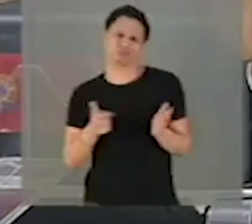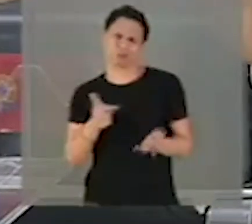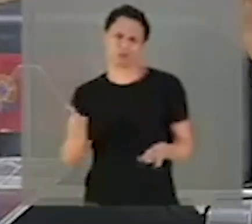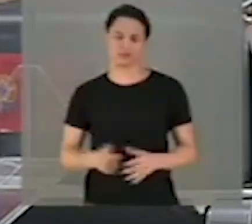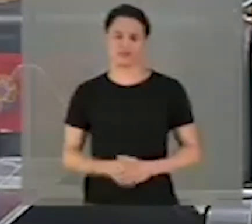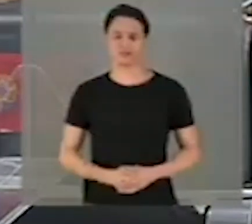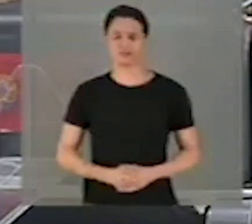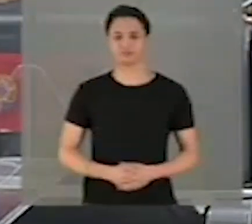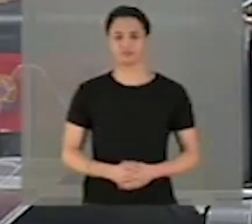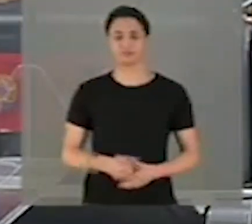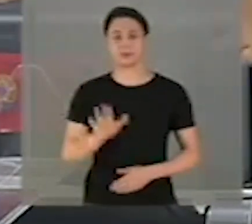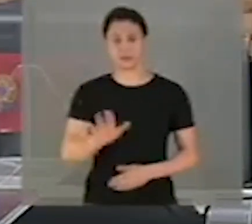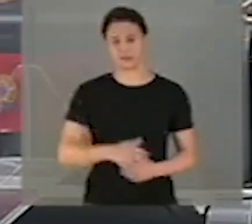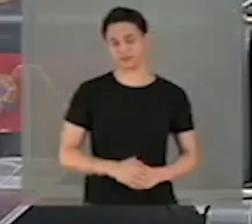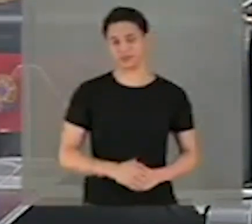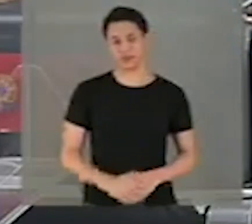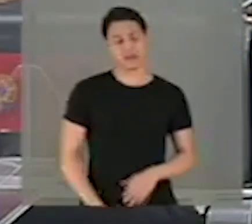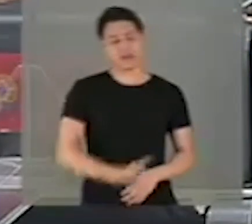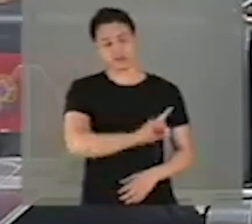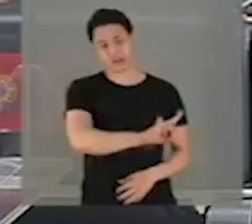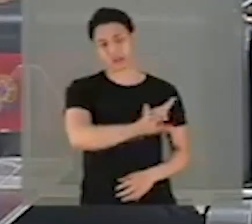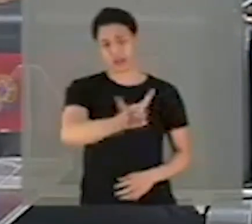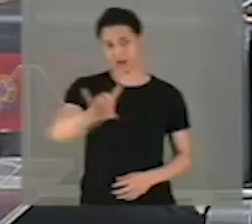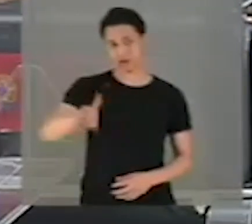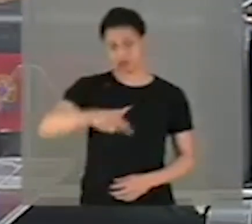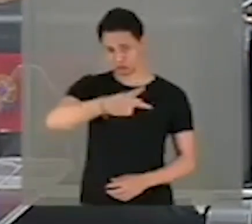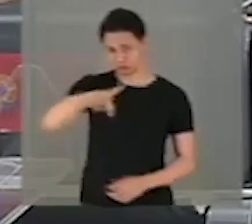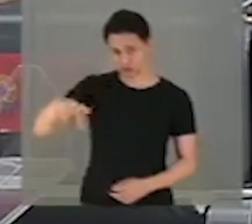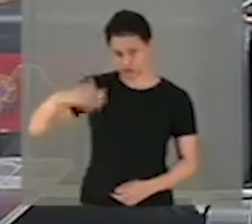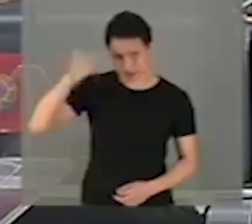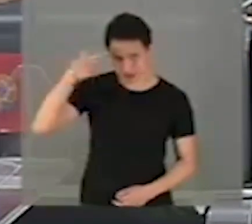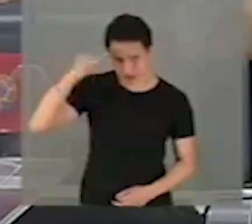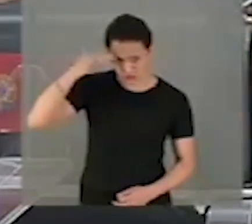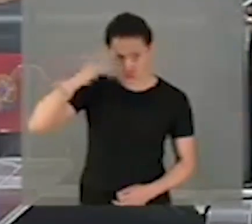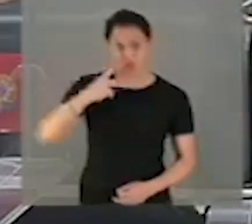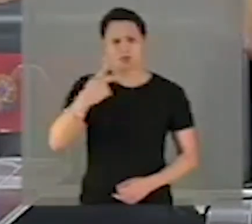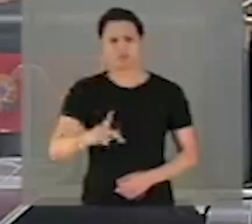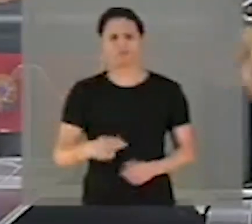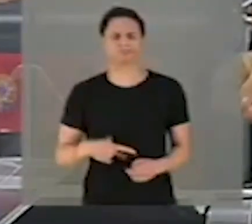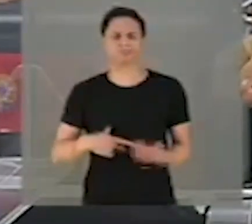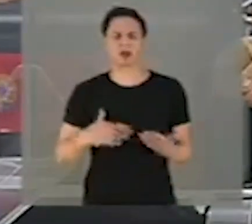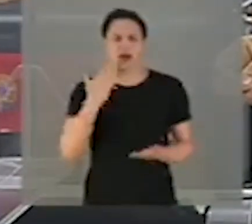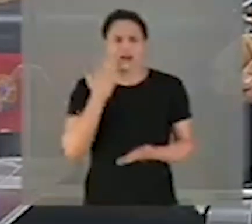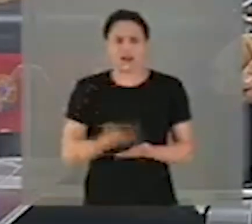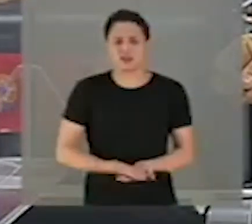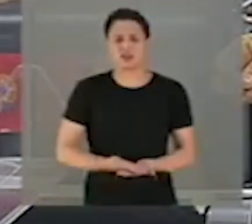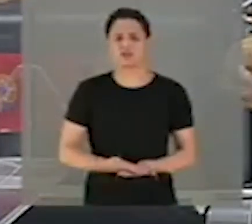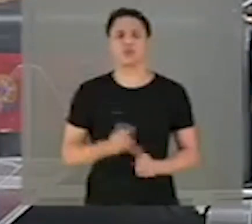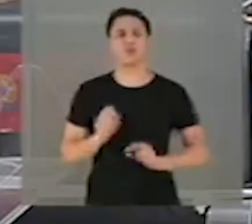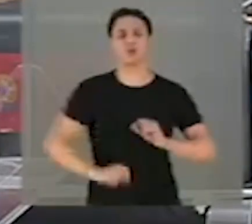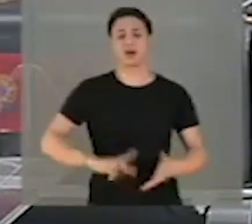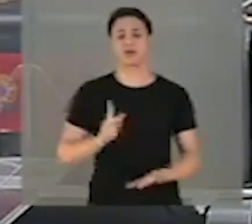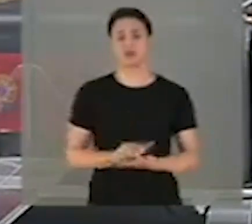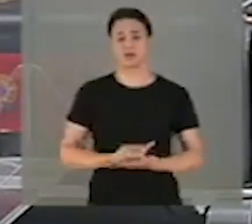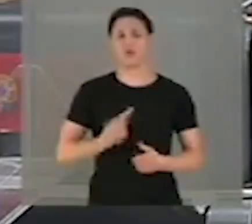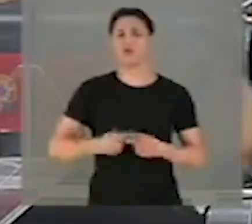Mas cada um dentro das suas visões, das suas compreensões do que aconteceu. Porque